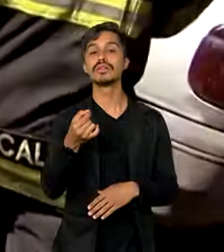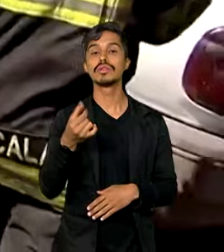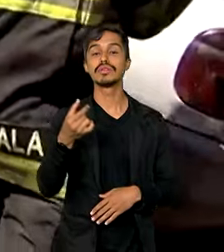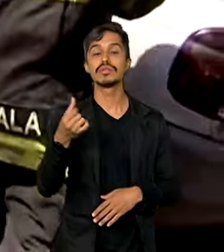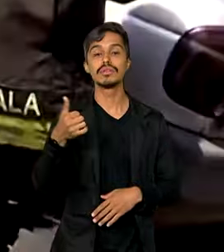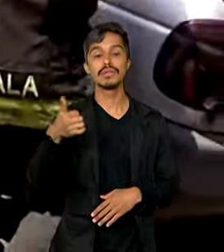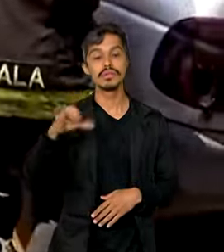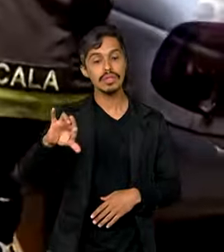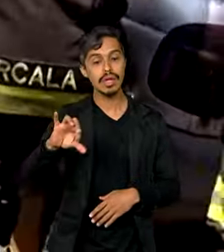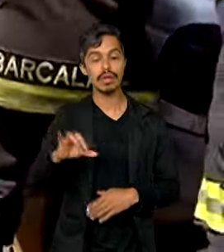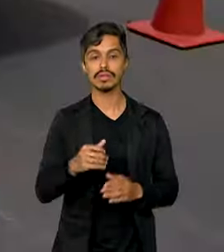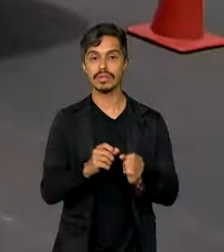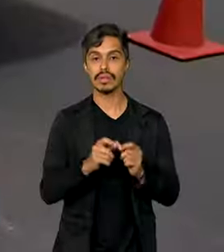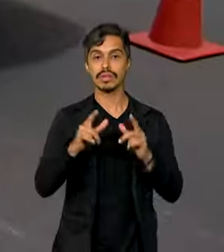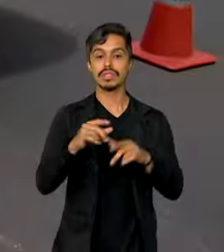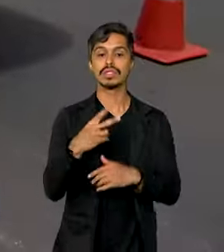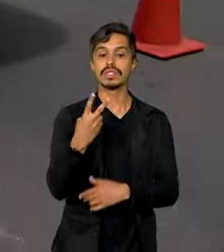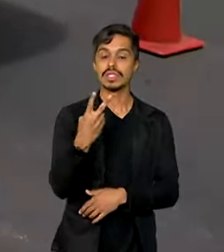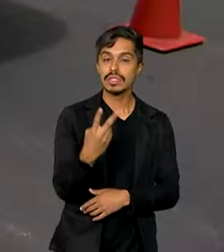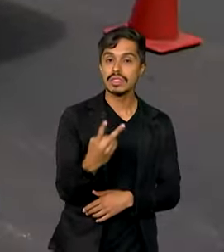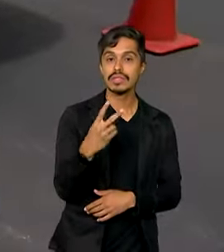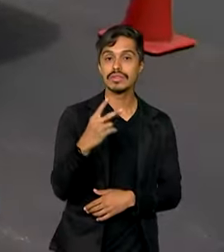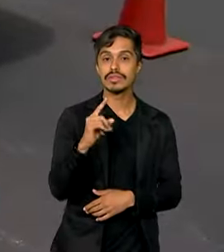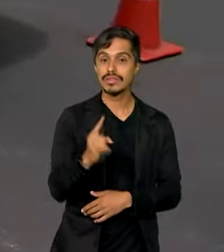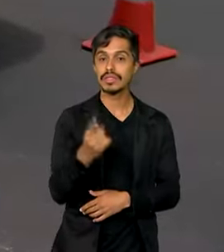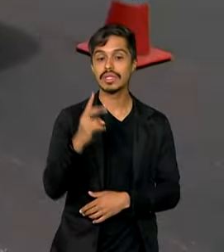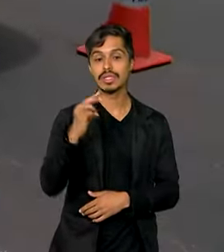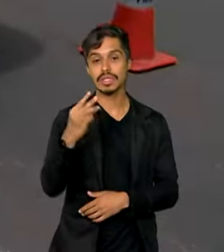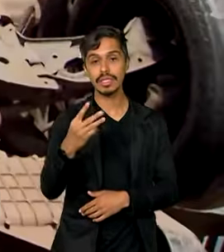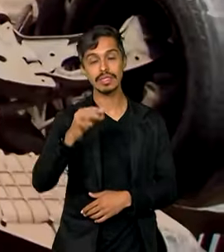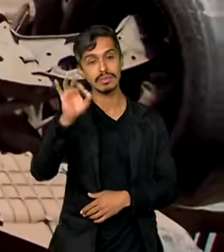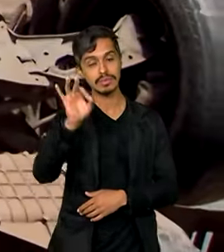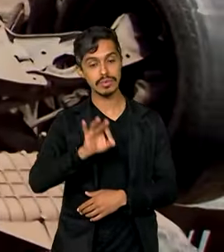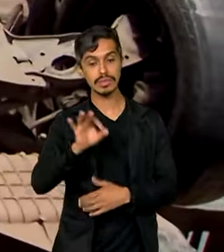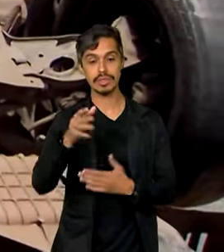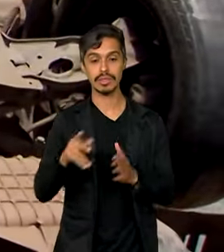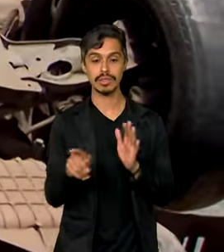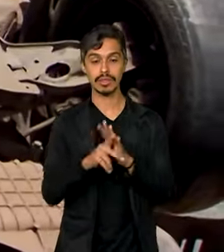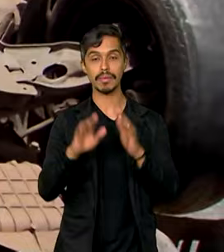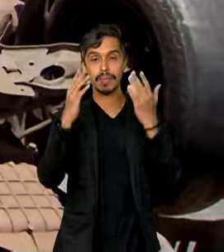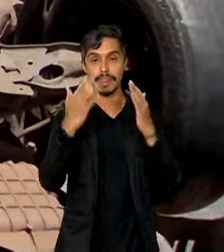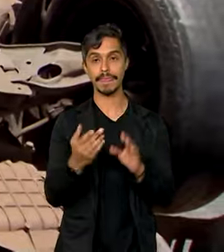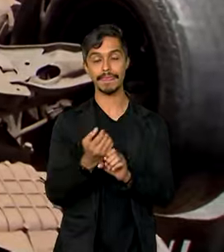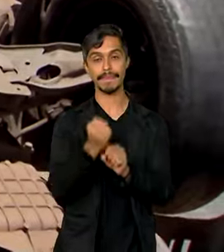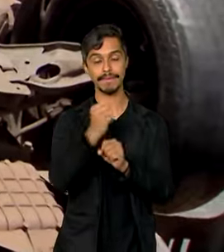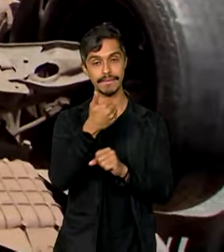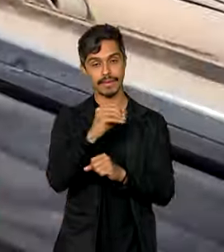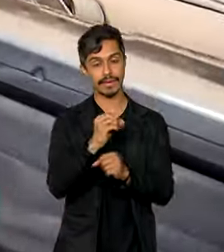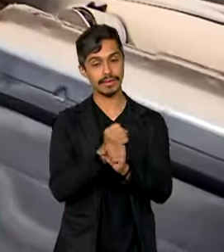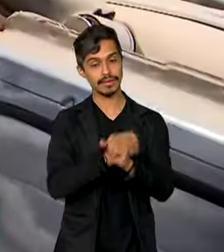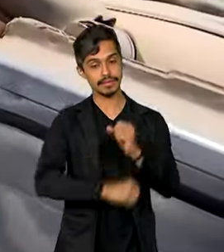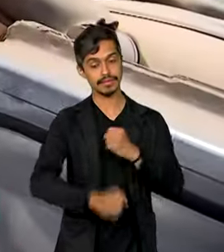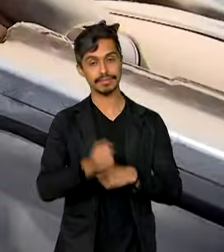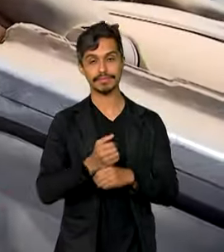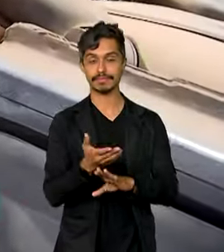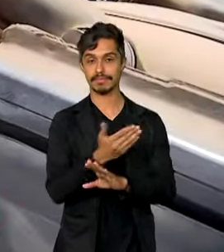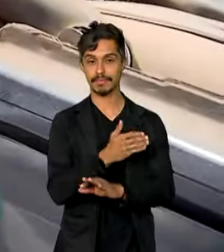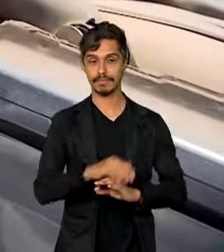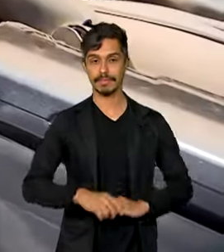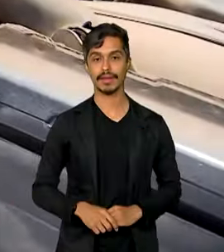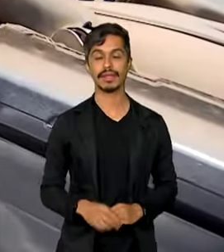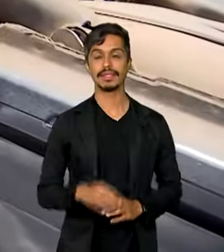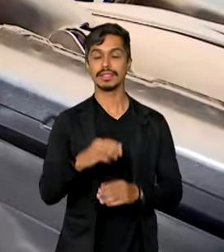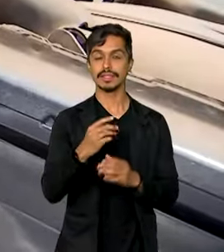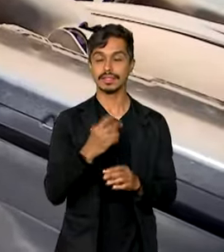% nas mortes no trânsito, comparado com a década anterior, segundo dados do IPEA. Em 10 anos, foram